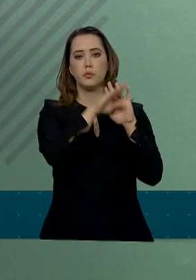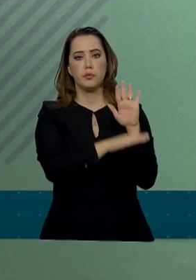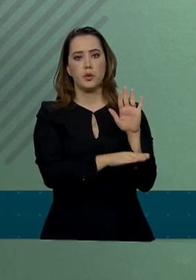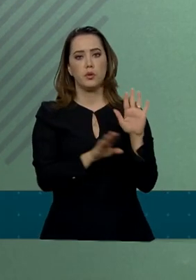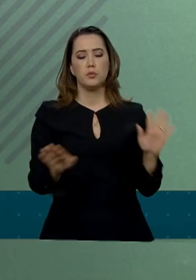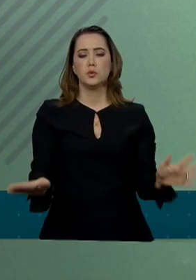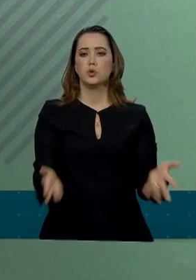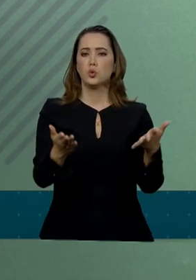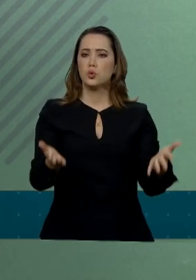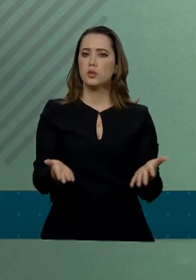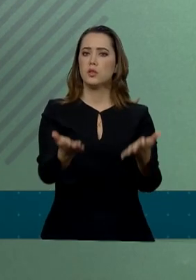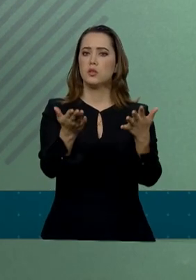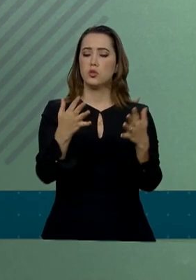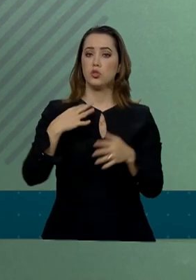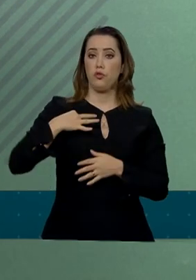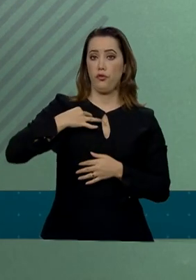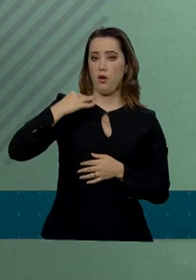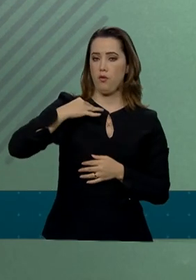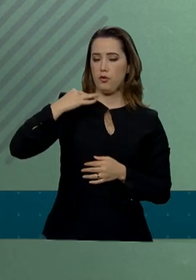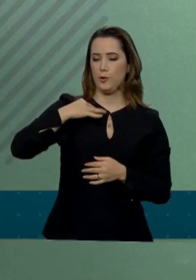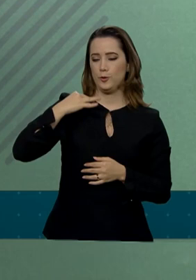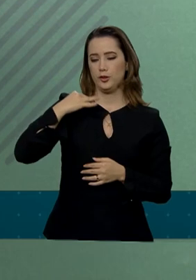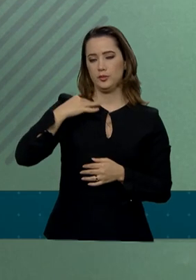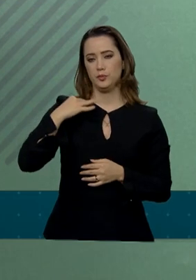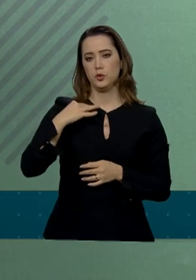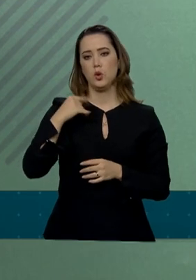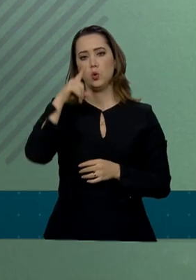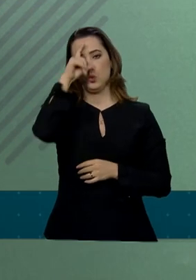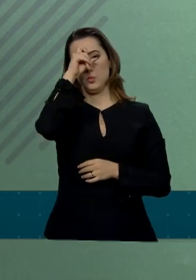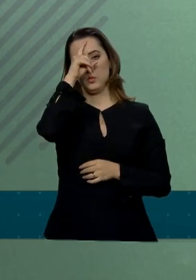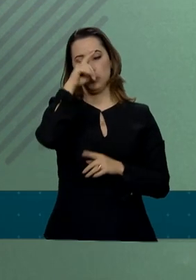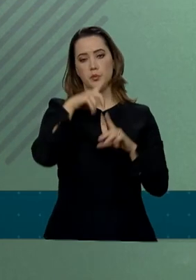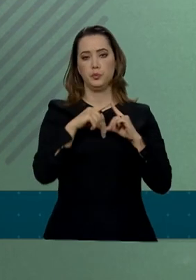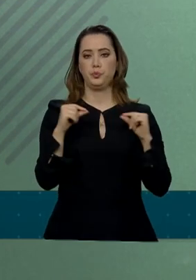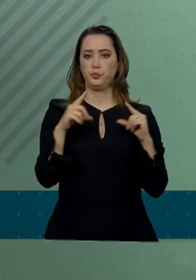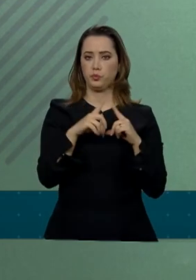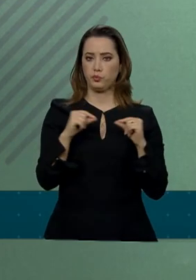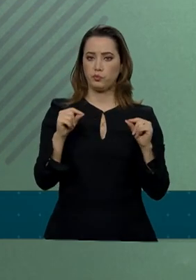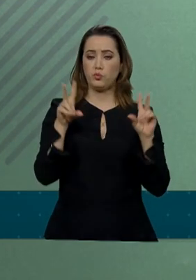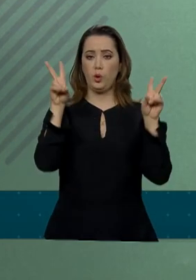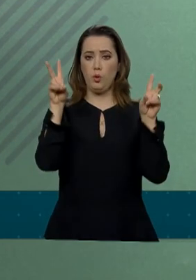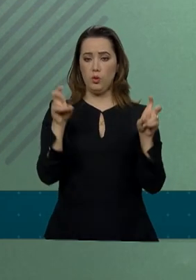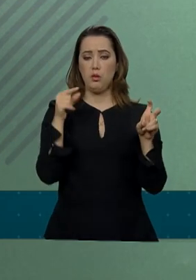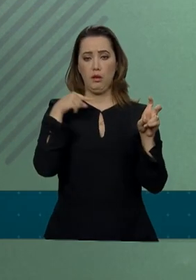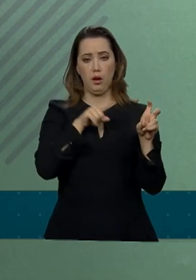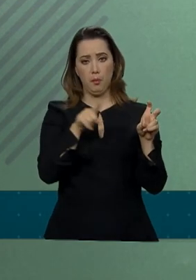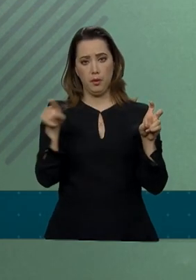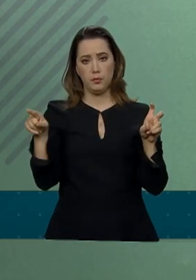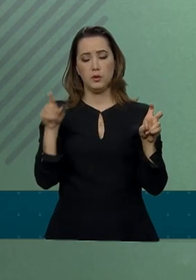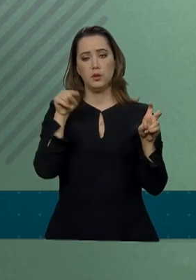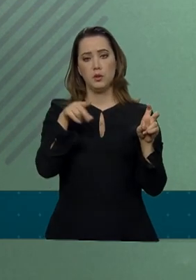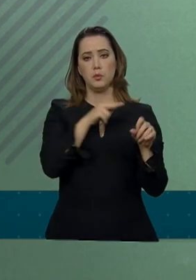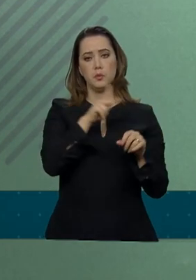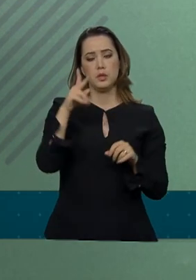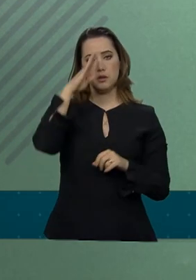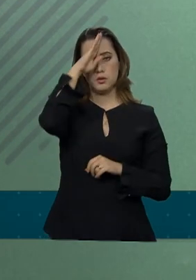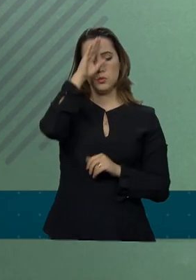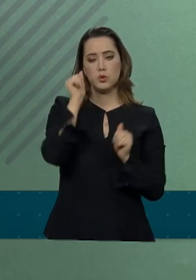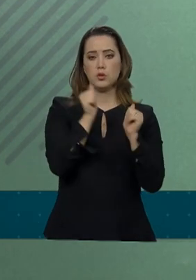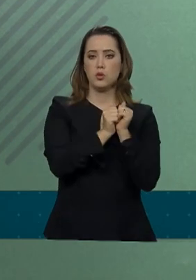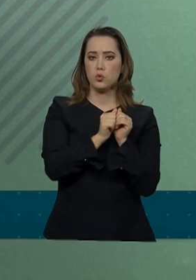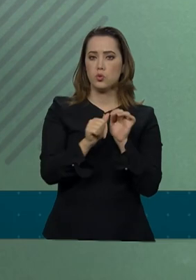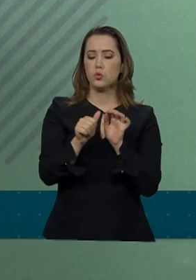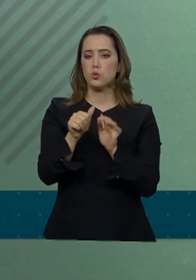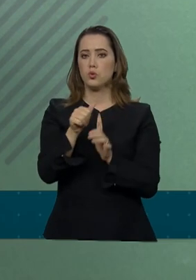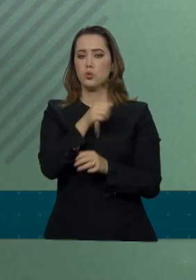de Incentivo ao Voluntariado no Hospital em Brasília. Sobre este tema, o presidente, que acompanhou a primeira-dama